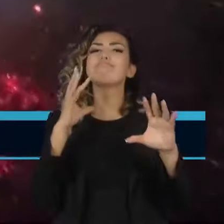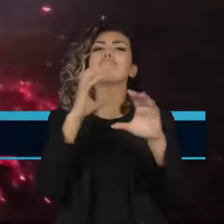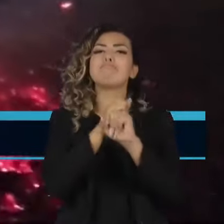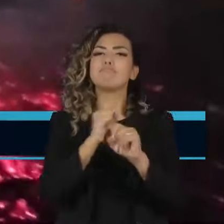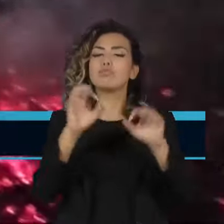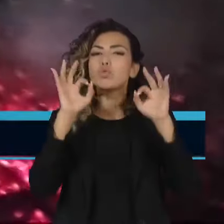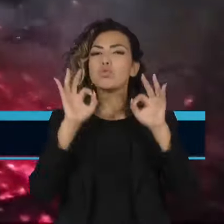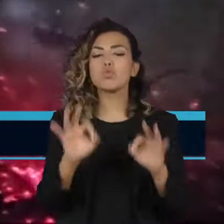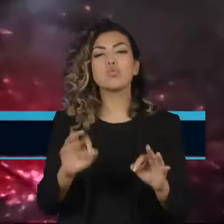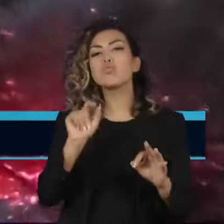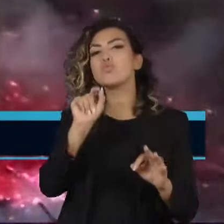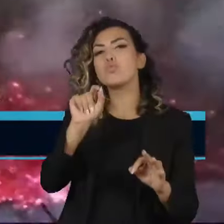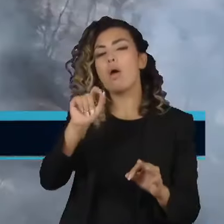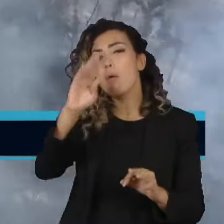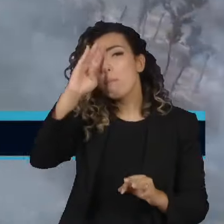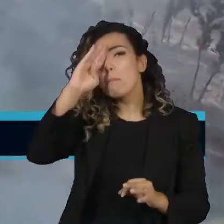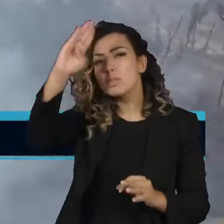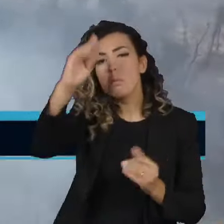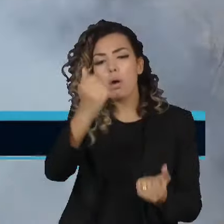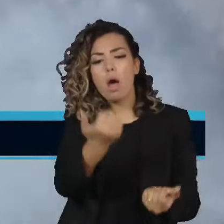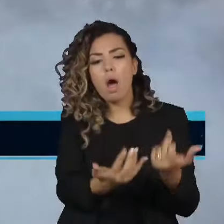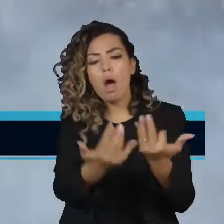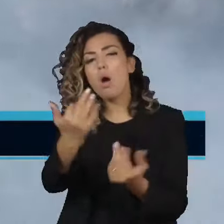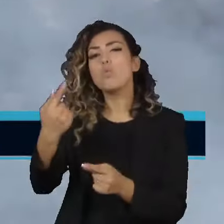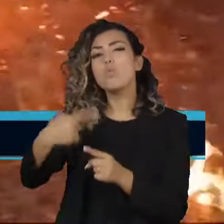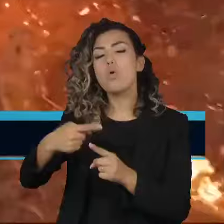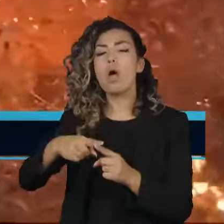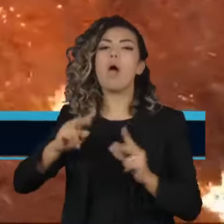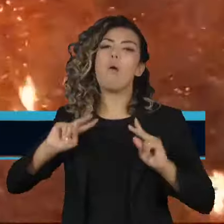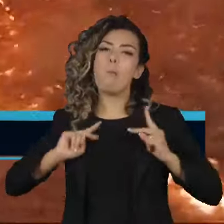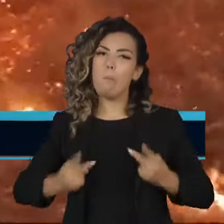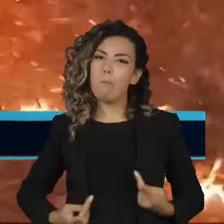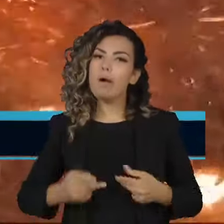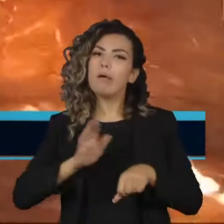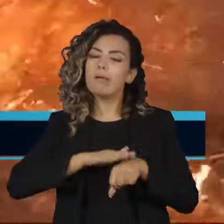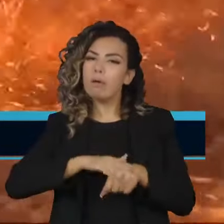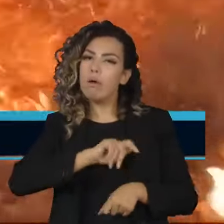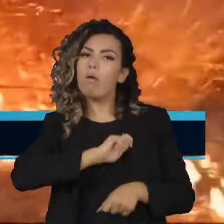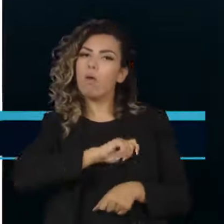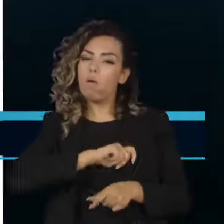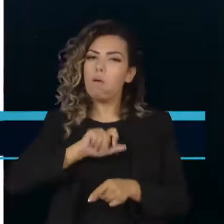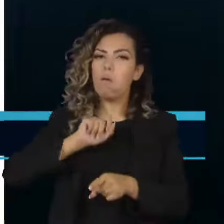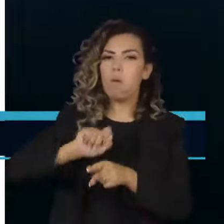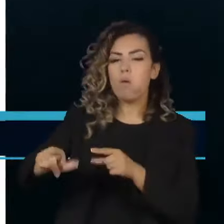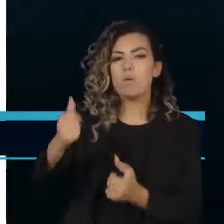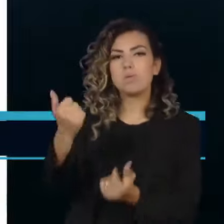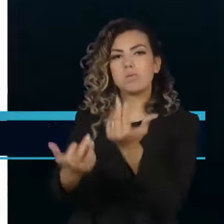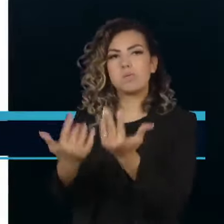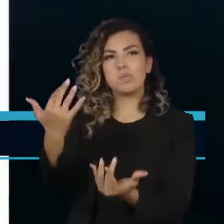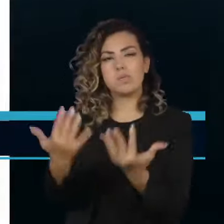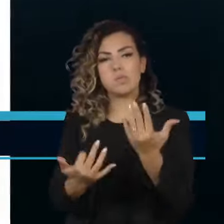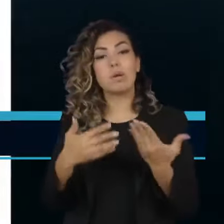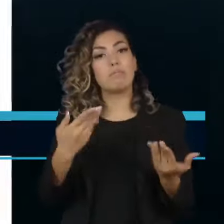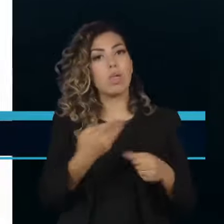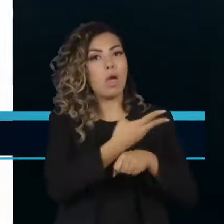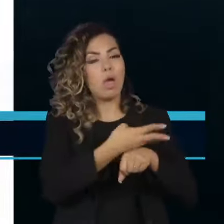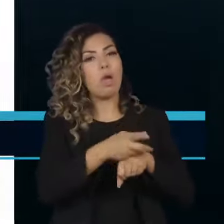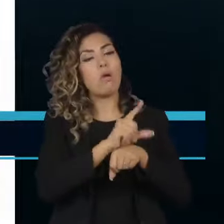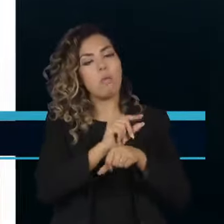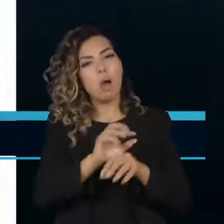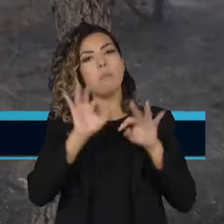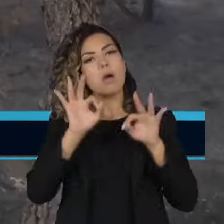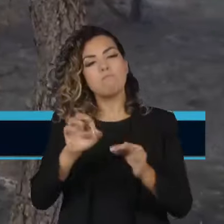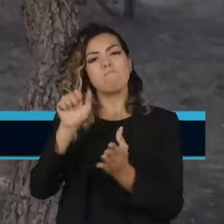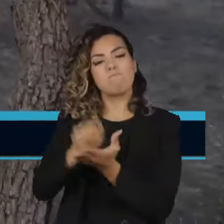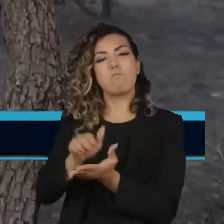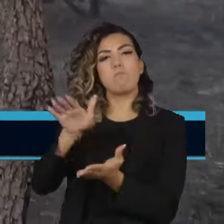teve origem na ação humana e infratores estão na mira do Ibama e da União. Segundo o levantamento feito pelo Jornal